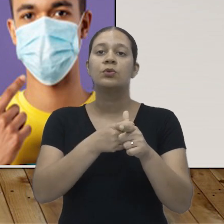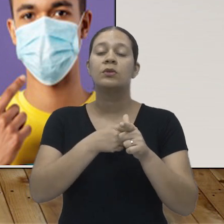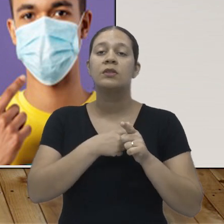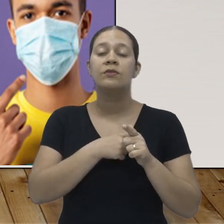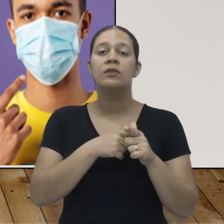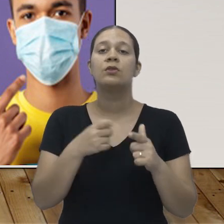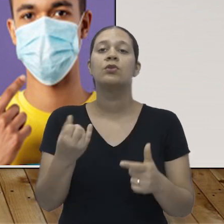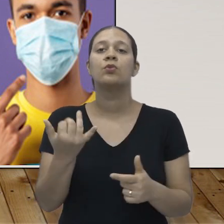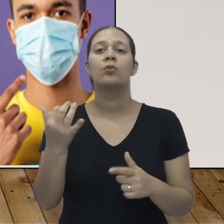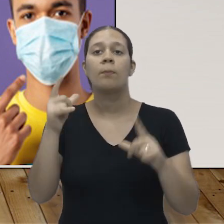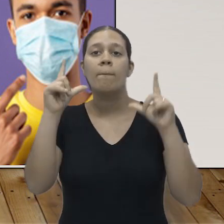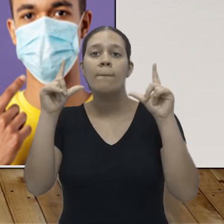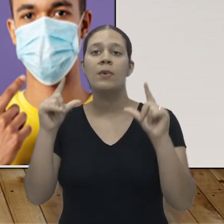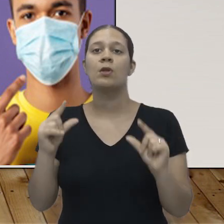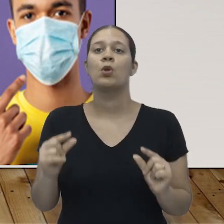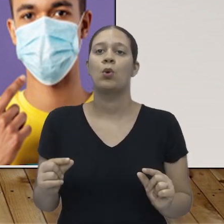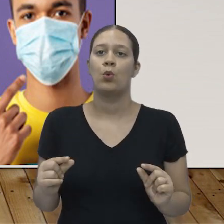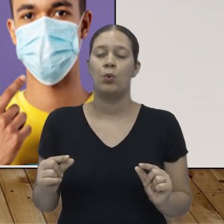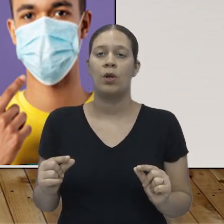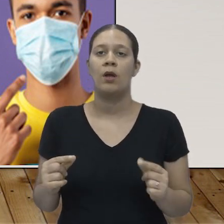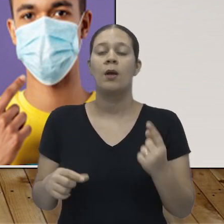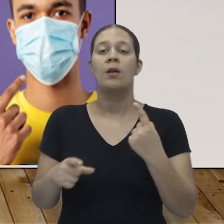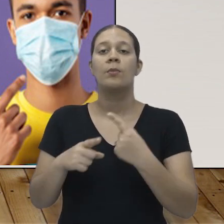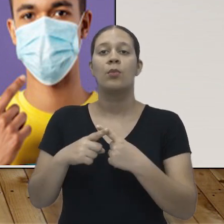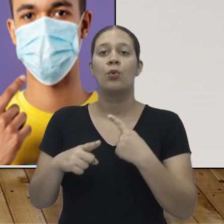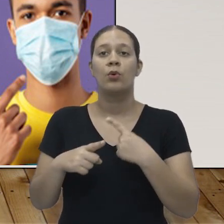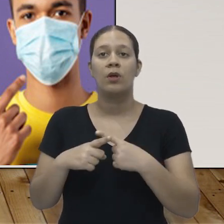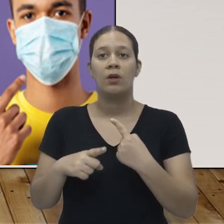a dívida dela teria sido menor,